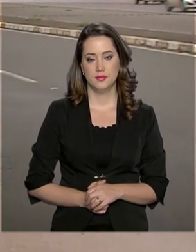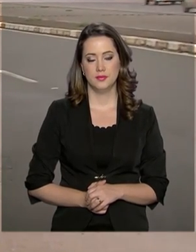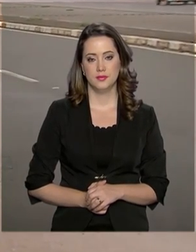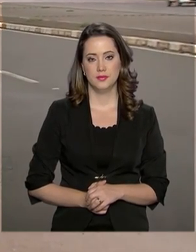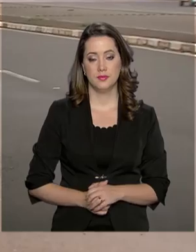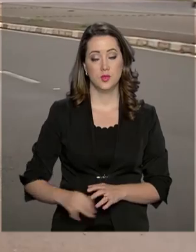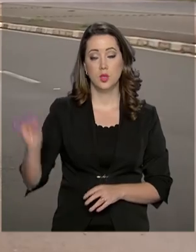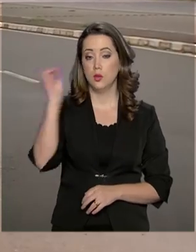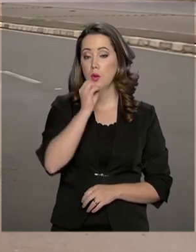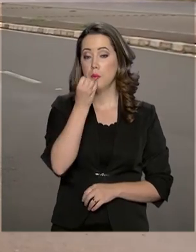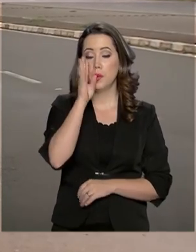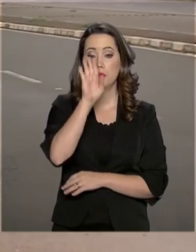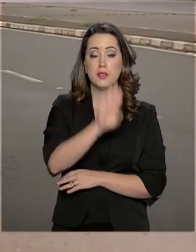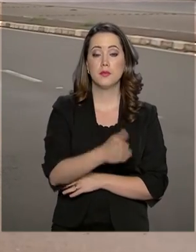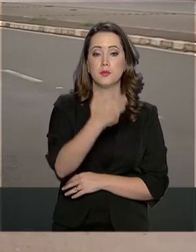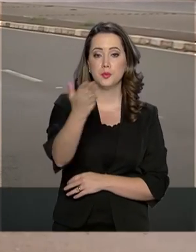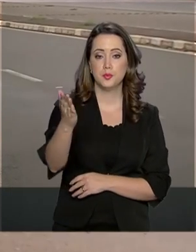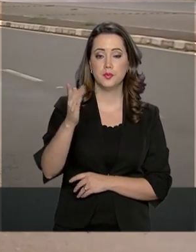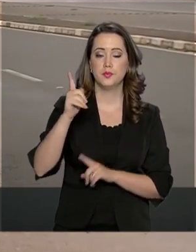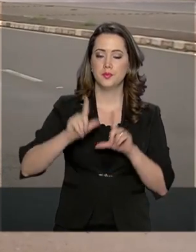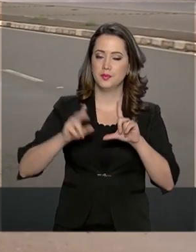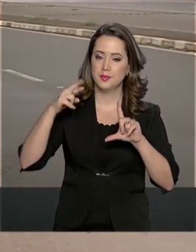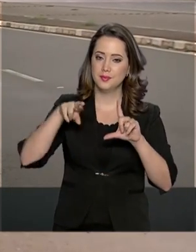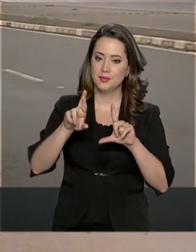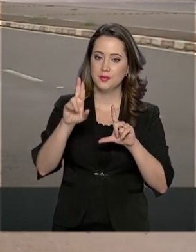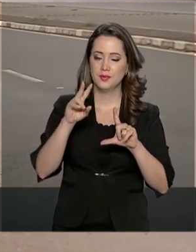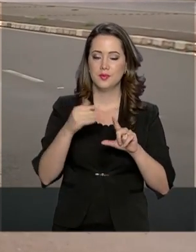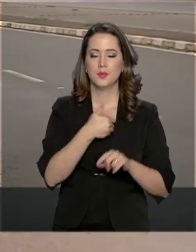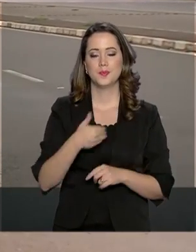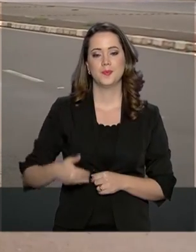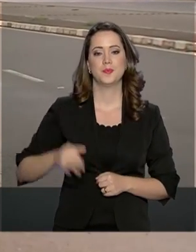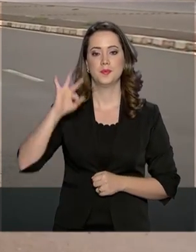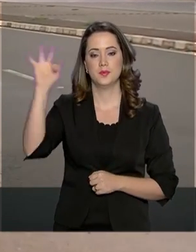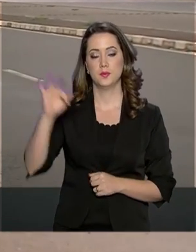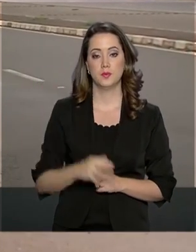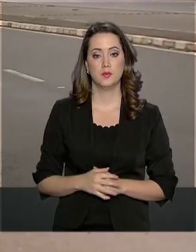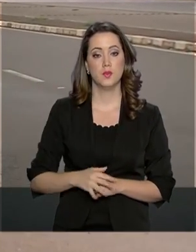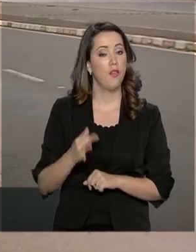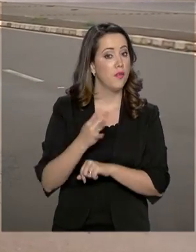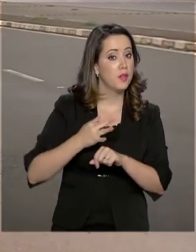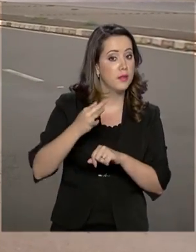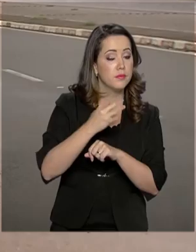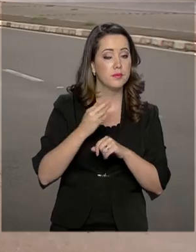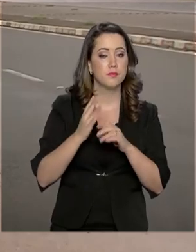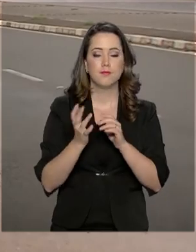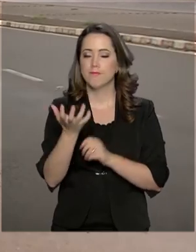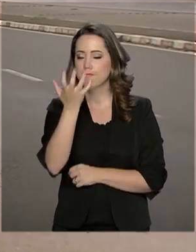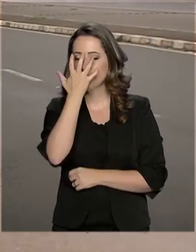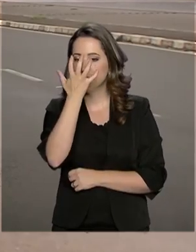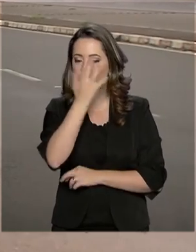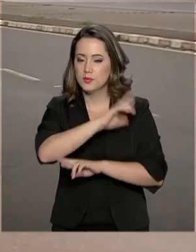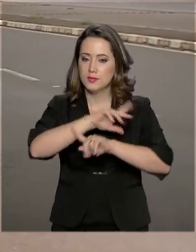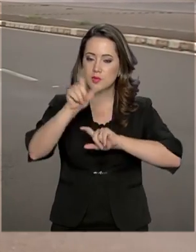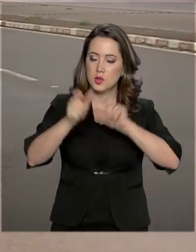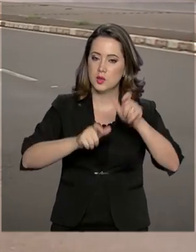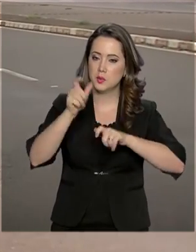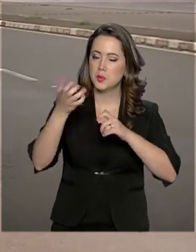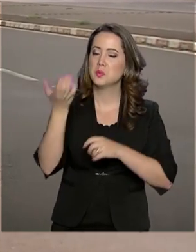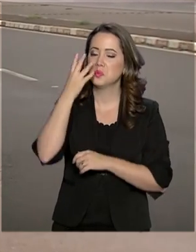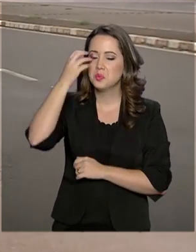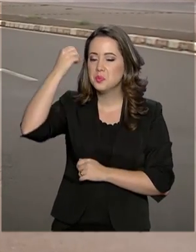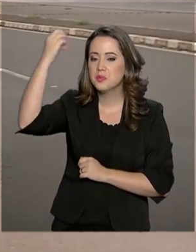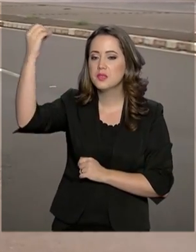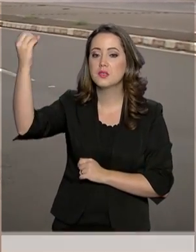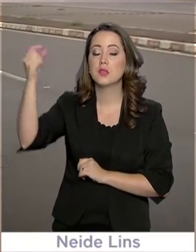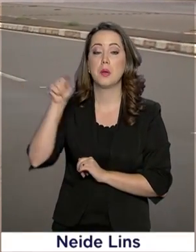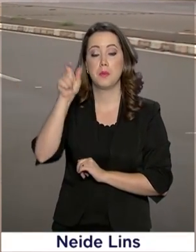Boa tarde para você que acompanha a NBR, a TV do Governo Federal. Feriadão de Carnaval e muita gente aproveita para viajar.